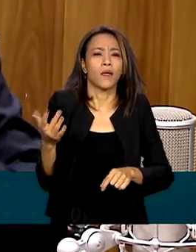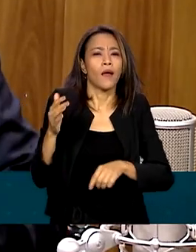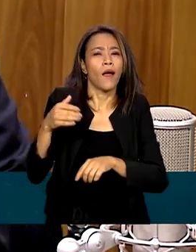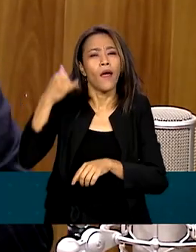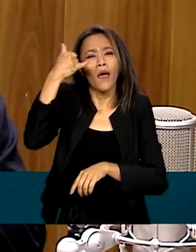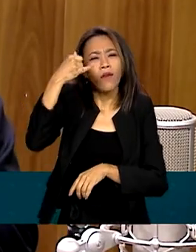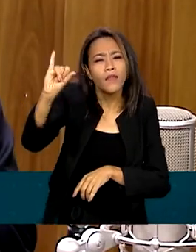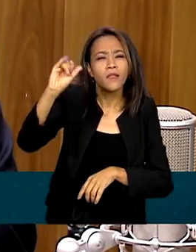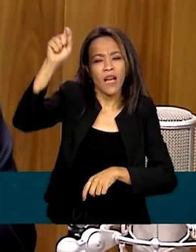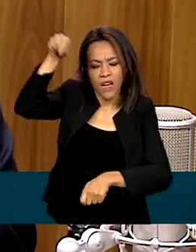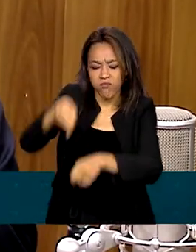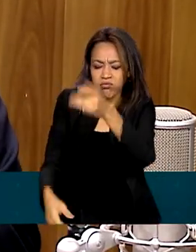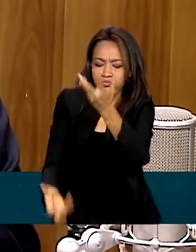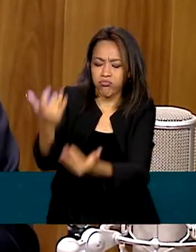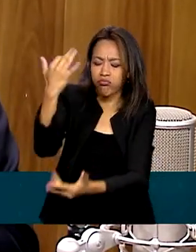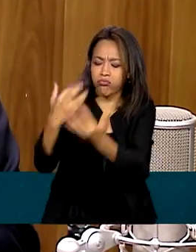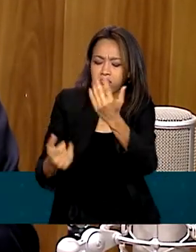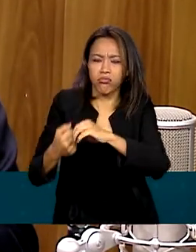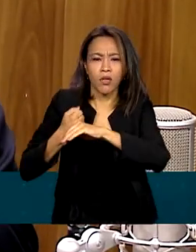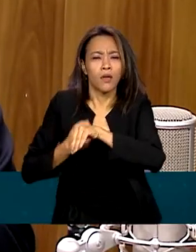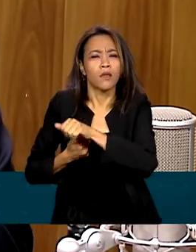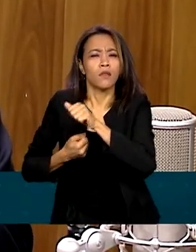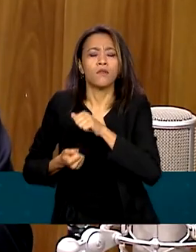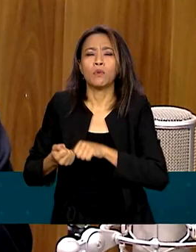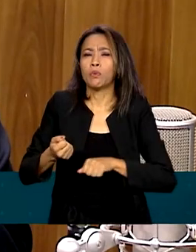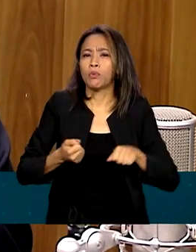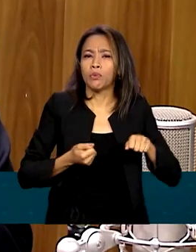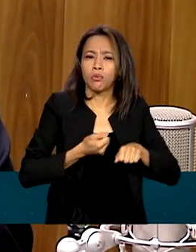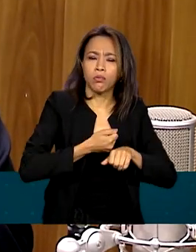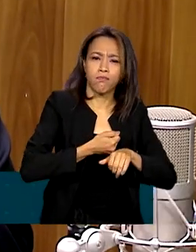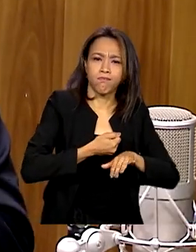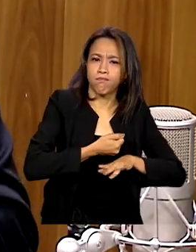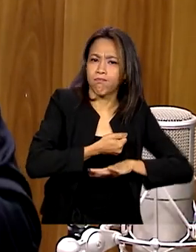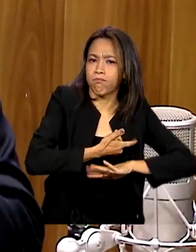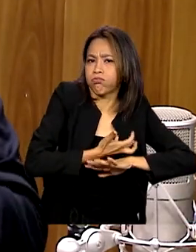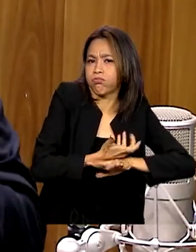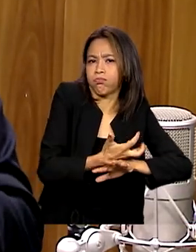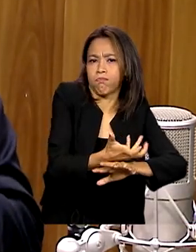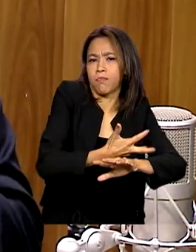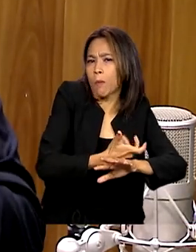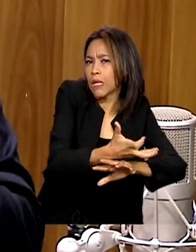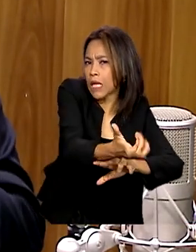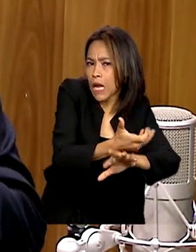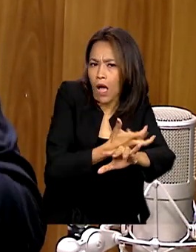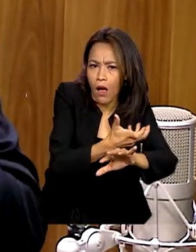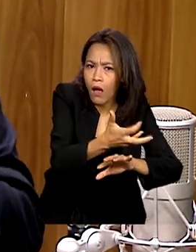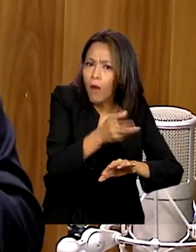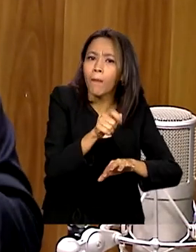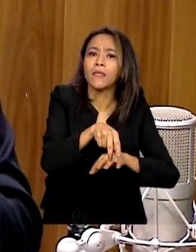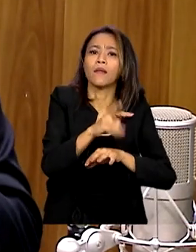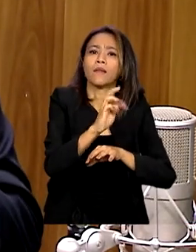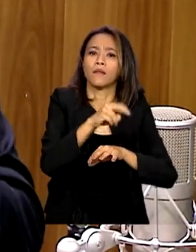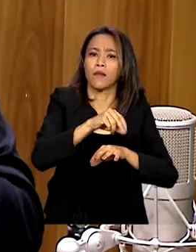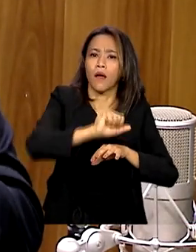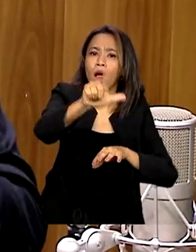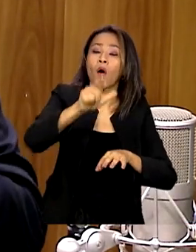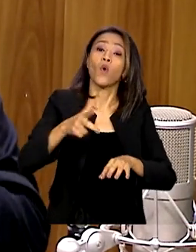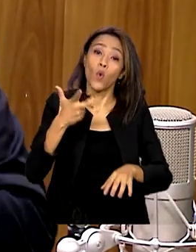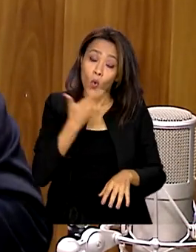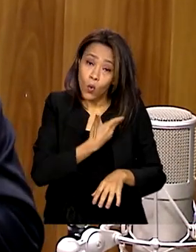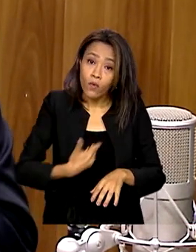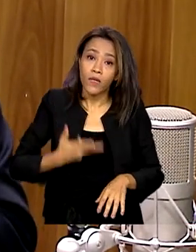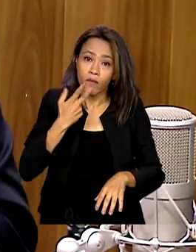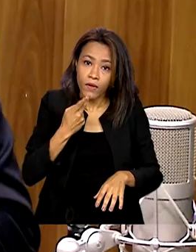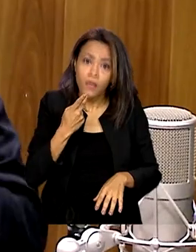queimadas no Pantanal ou o desmatamento na Amazônia, as pessoas têm que saber que o governo tem credibilidade, está falando